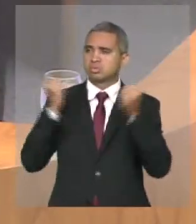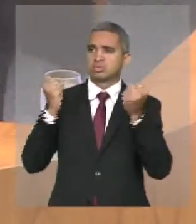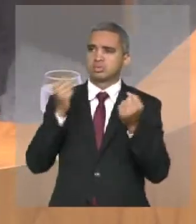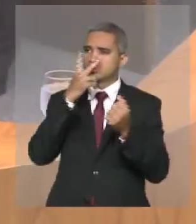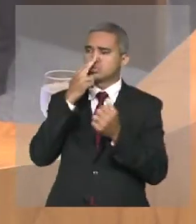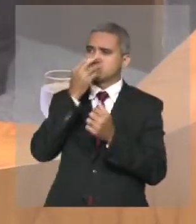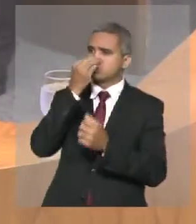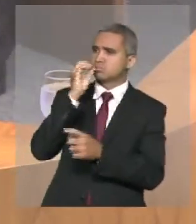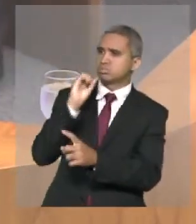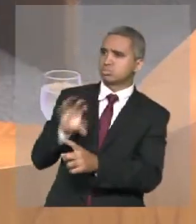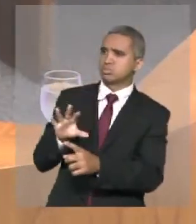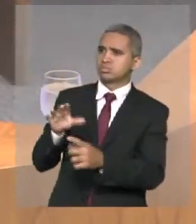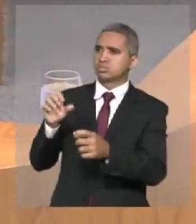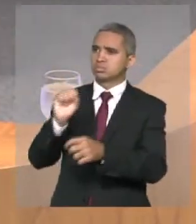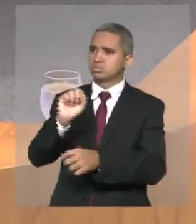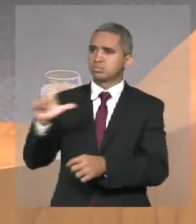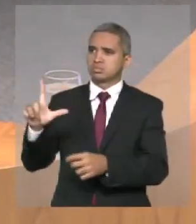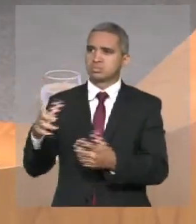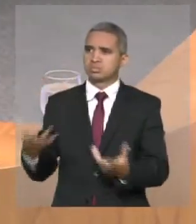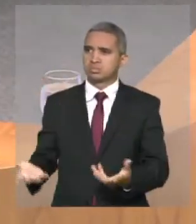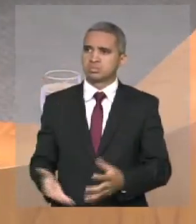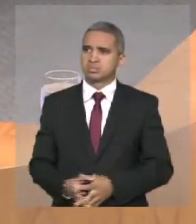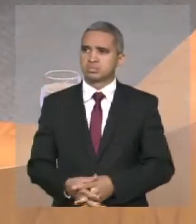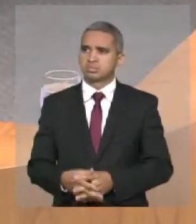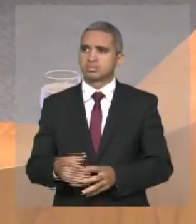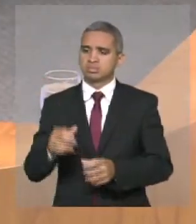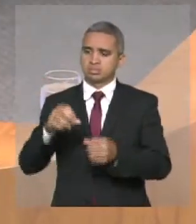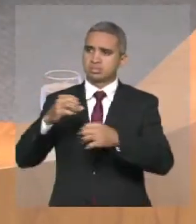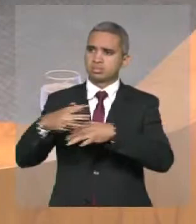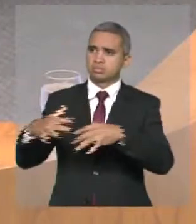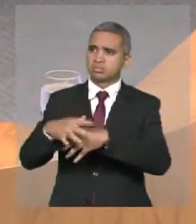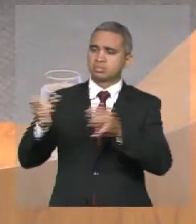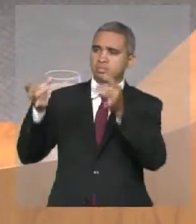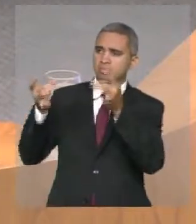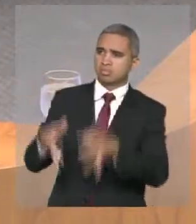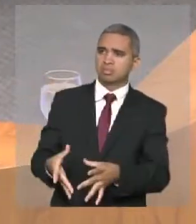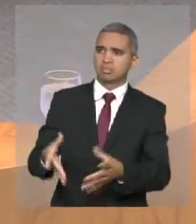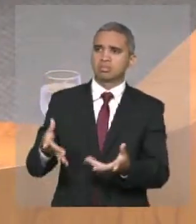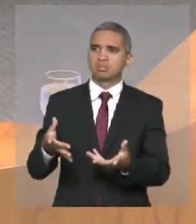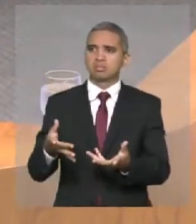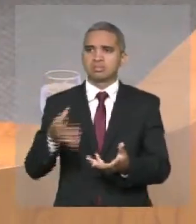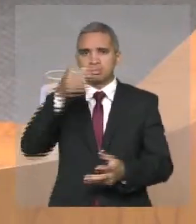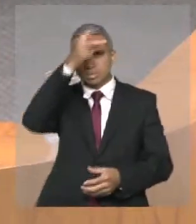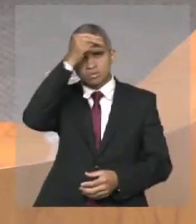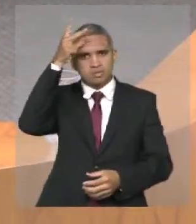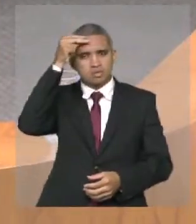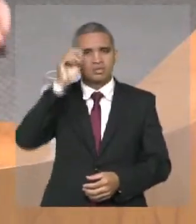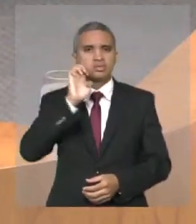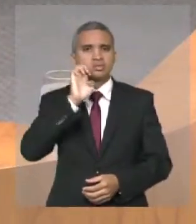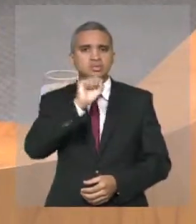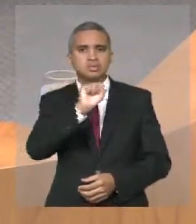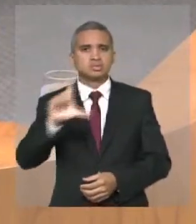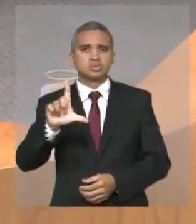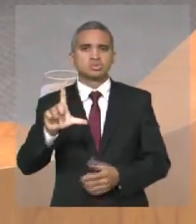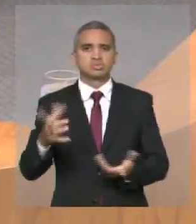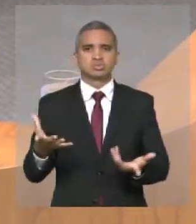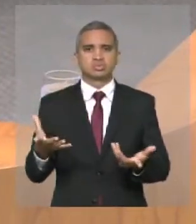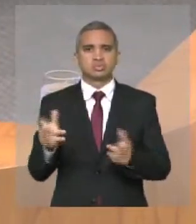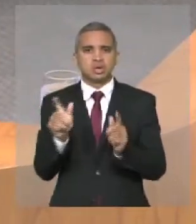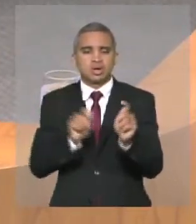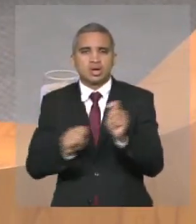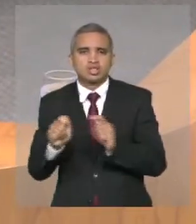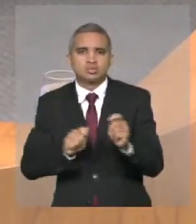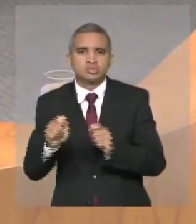não suportamos mais o descaso, o descaso do gestor, o descaso do prefeito de São Luís com a administração pública.